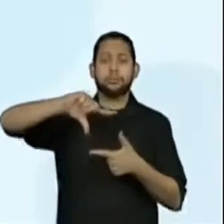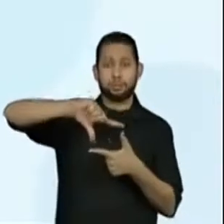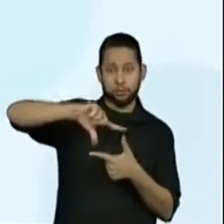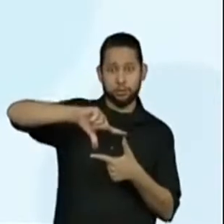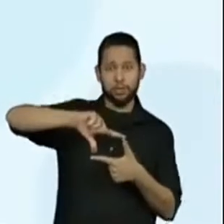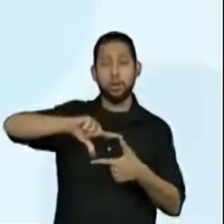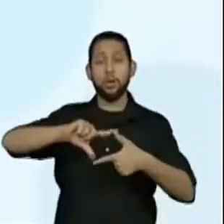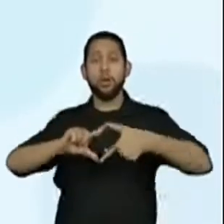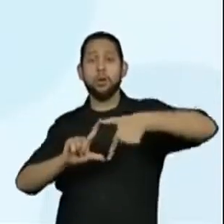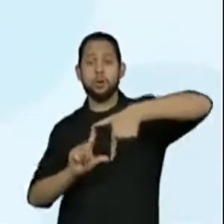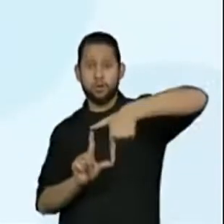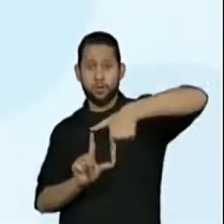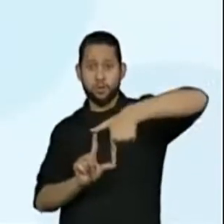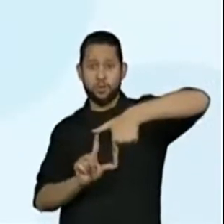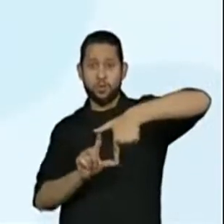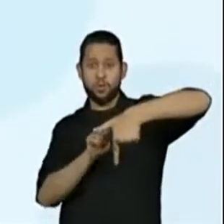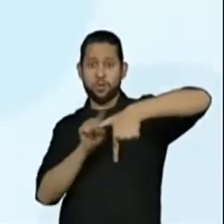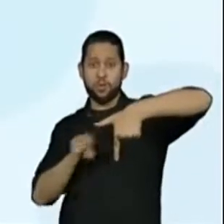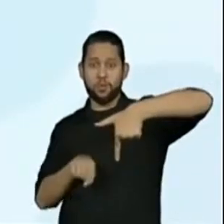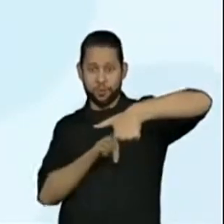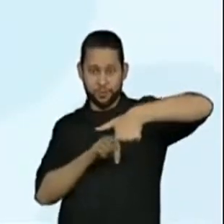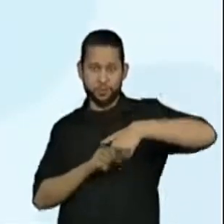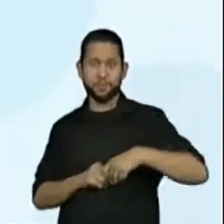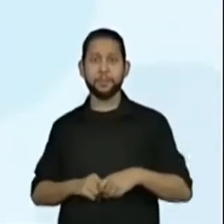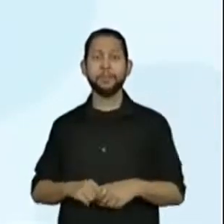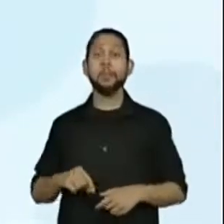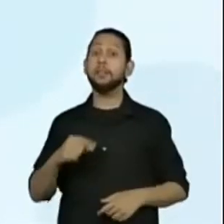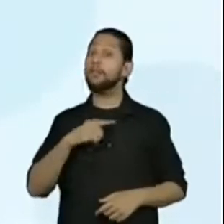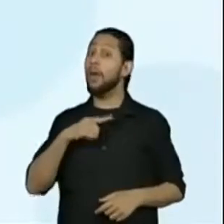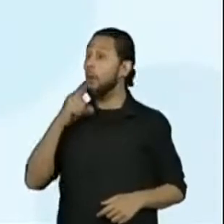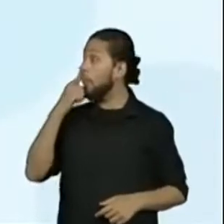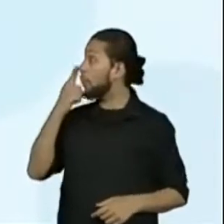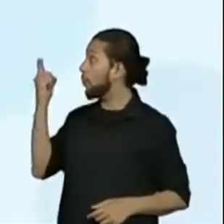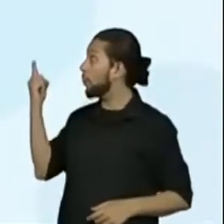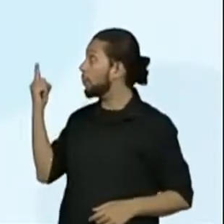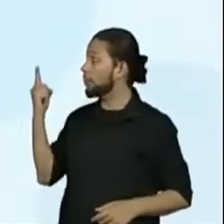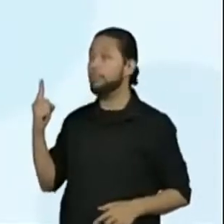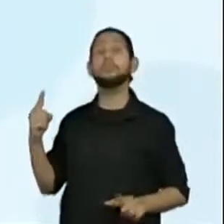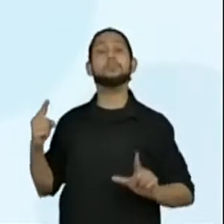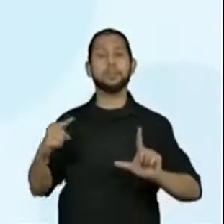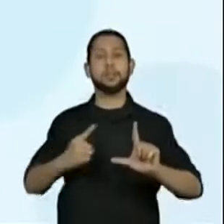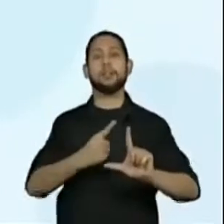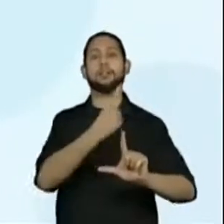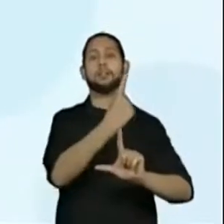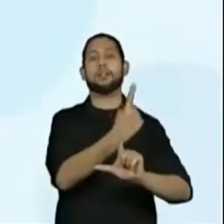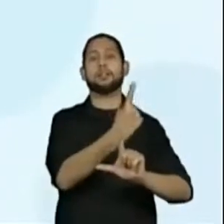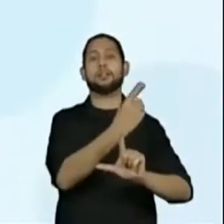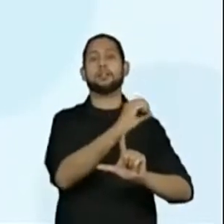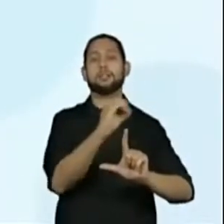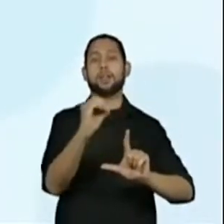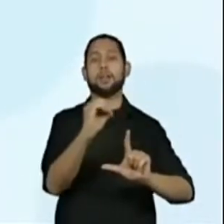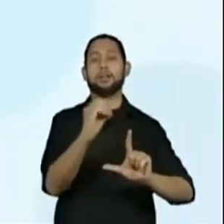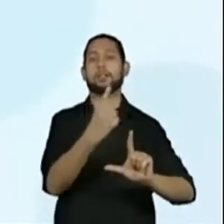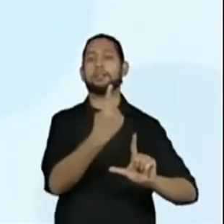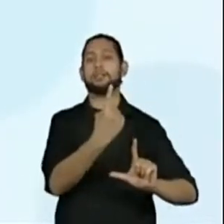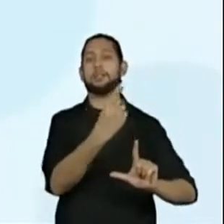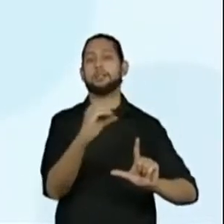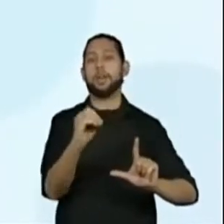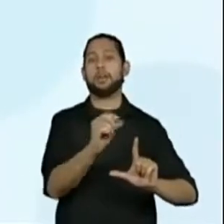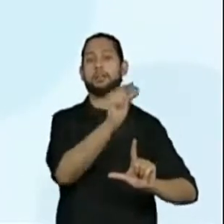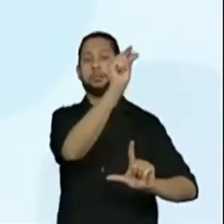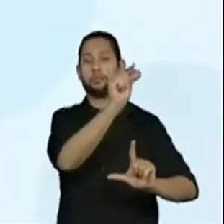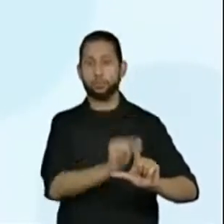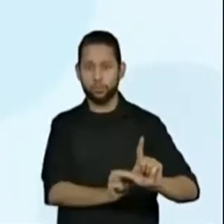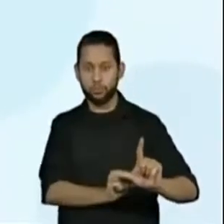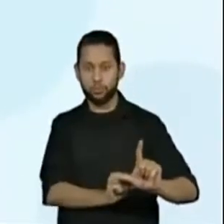centímetros e 81 centímetros,